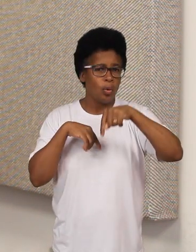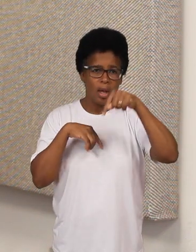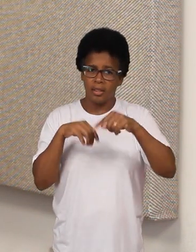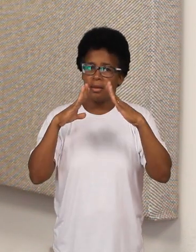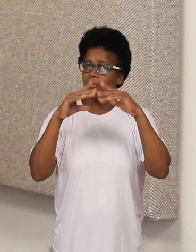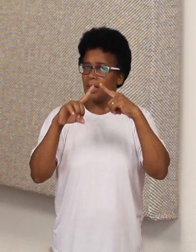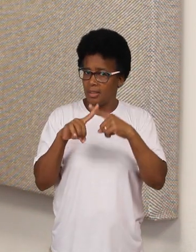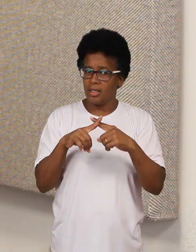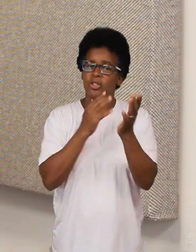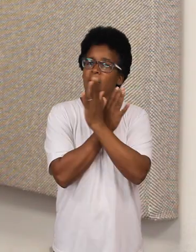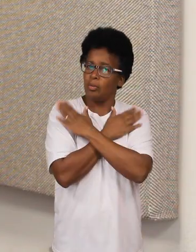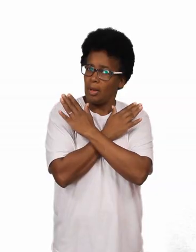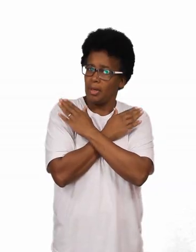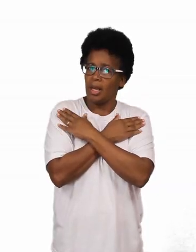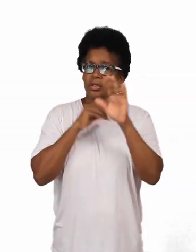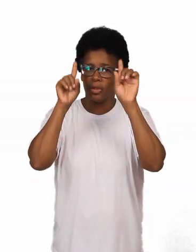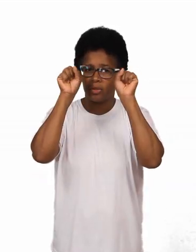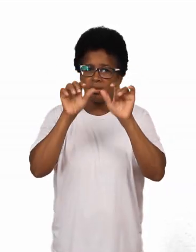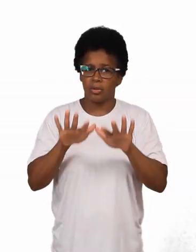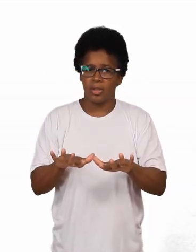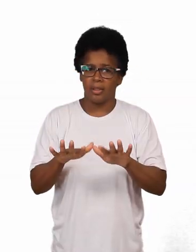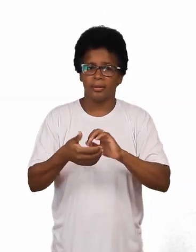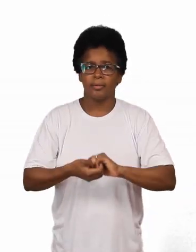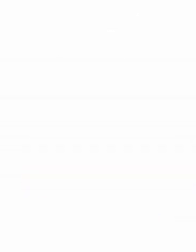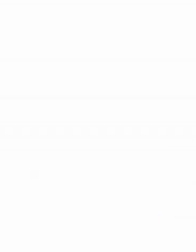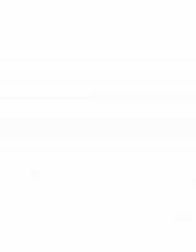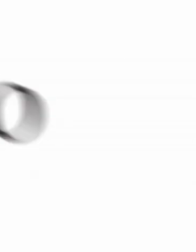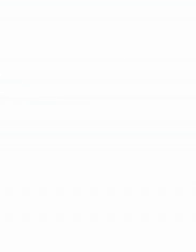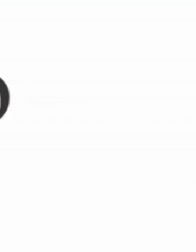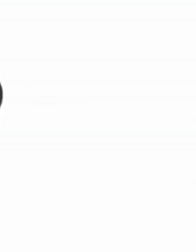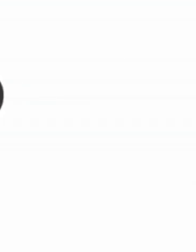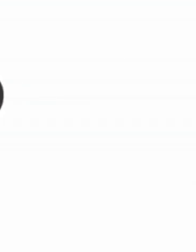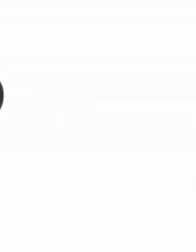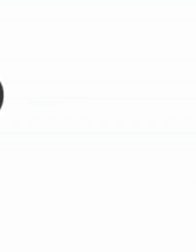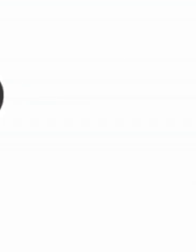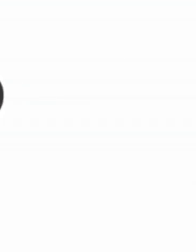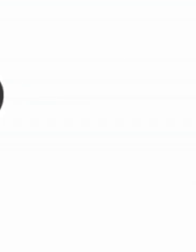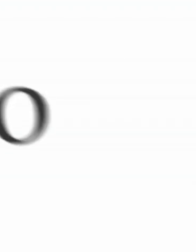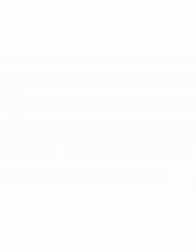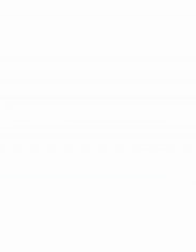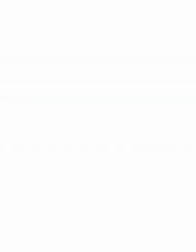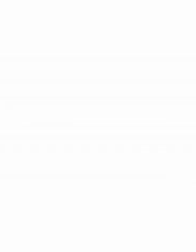fiquem com Deus! abraço e fiquem com Deus!